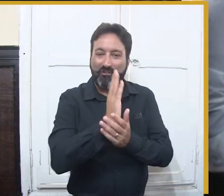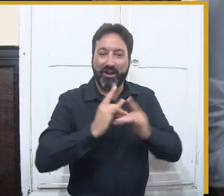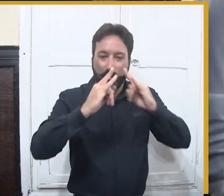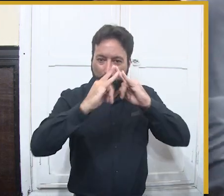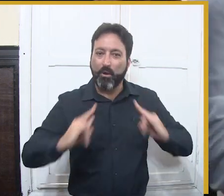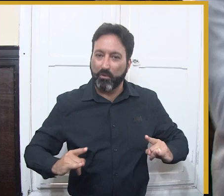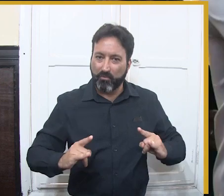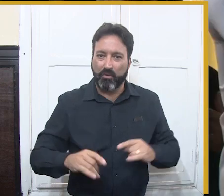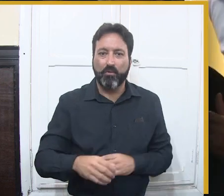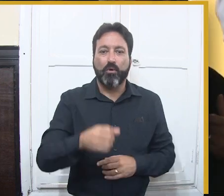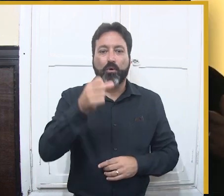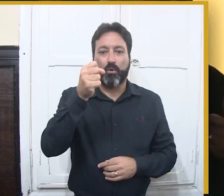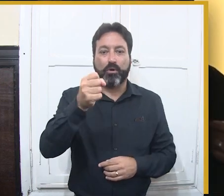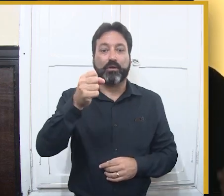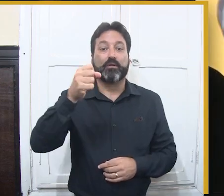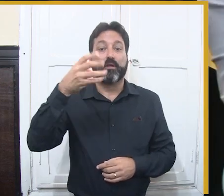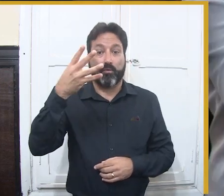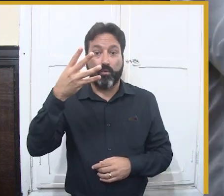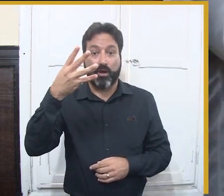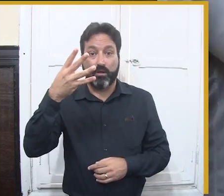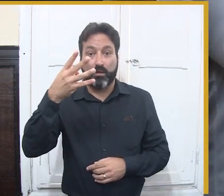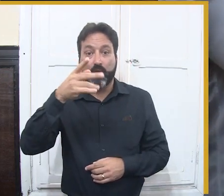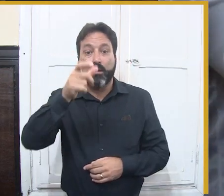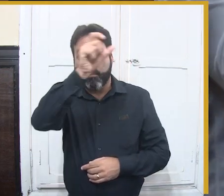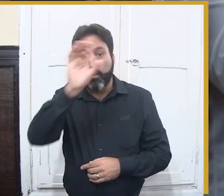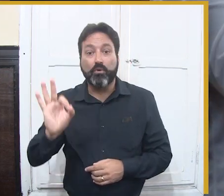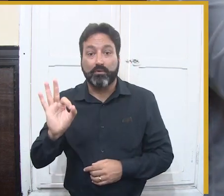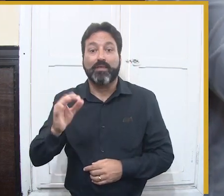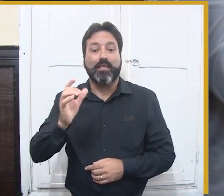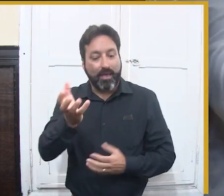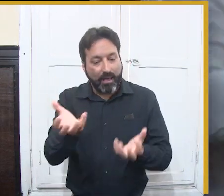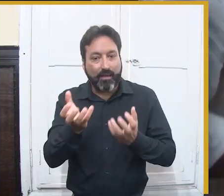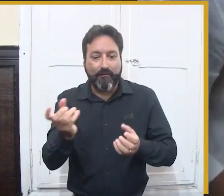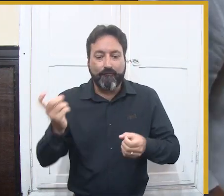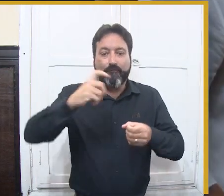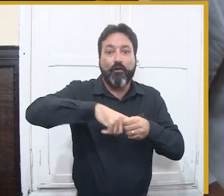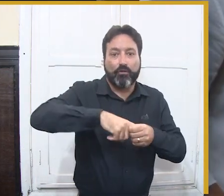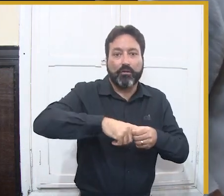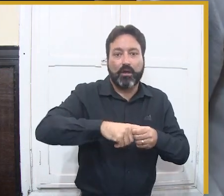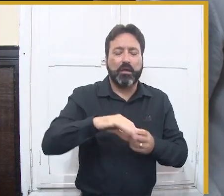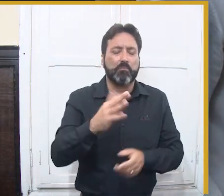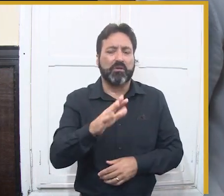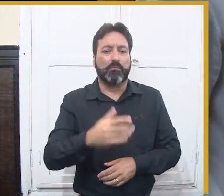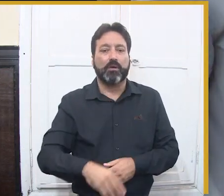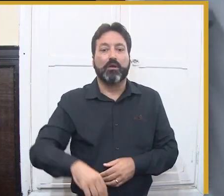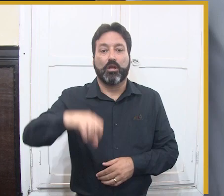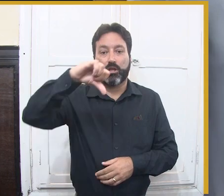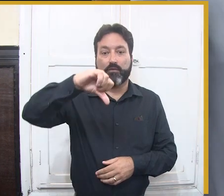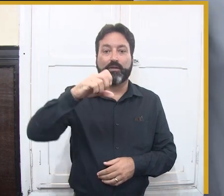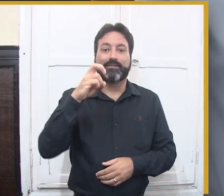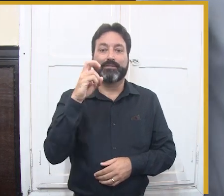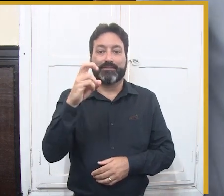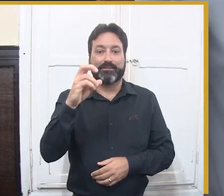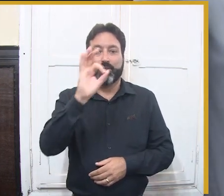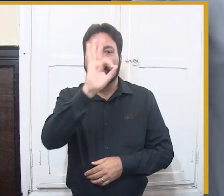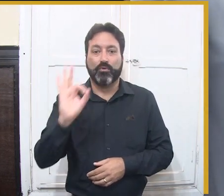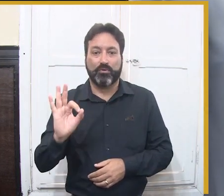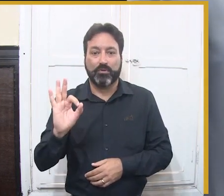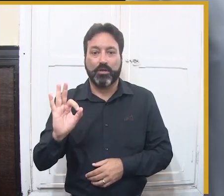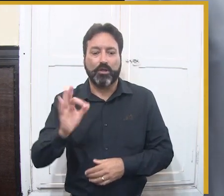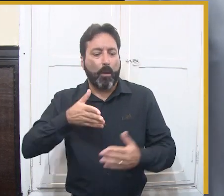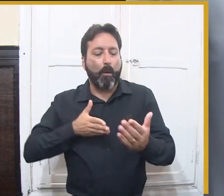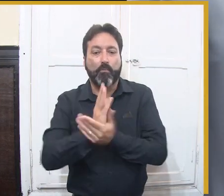João, 91% dos turistas e dos participantes se sentiram satisfeitos com o atendimento. 92%